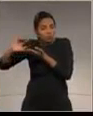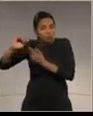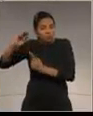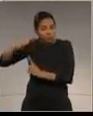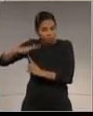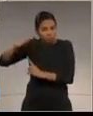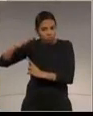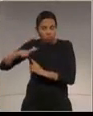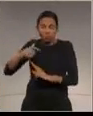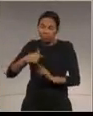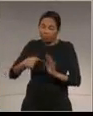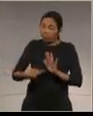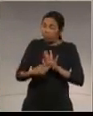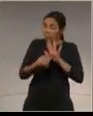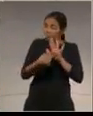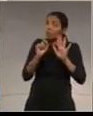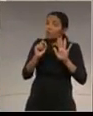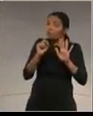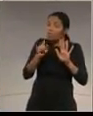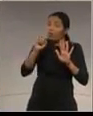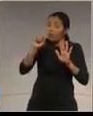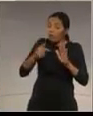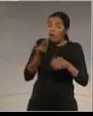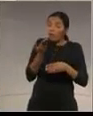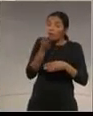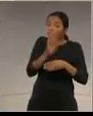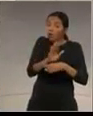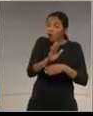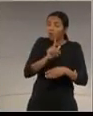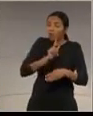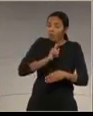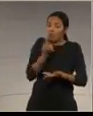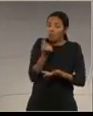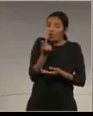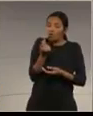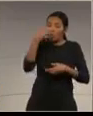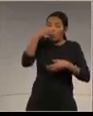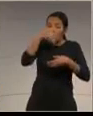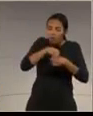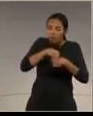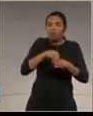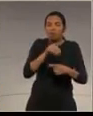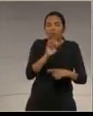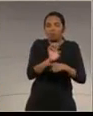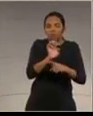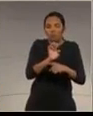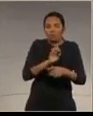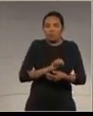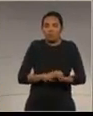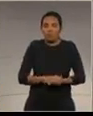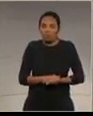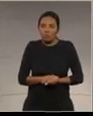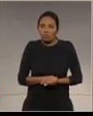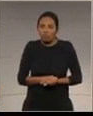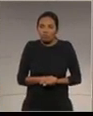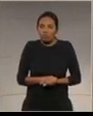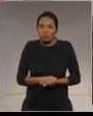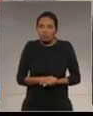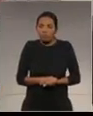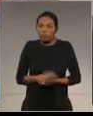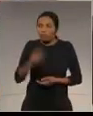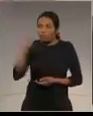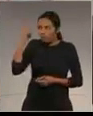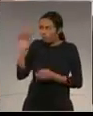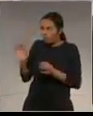o que eu estou propondo é trazer receita para dentro do Caixa do Estado. O orçamento do Estado... Para